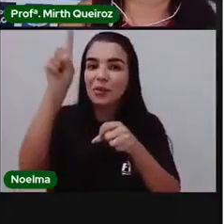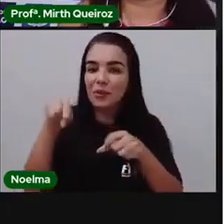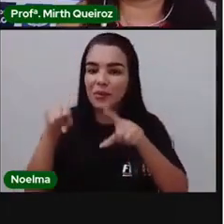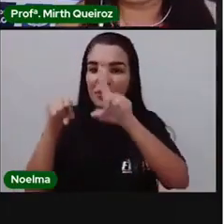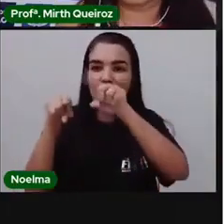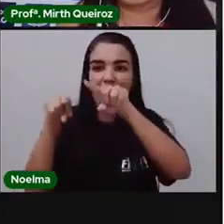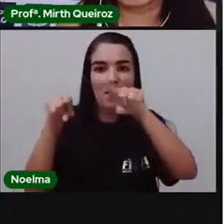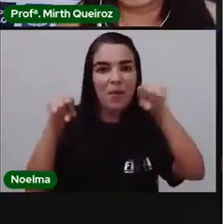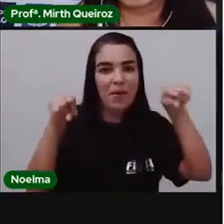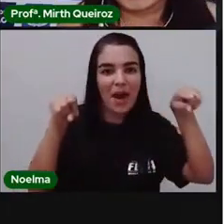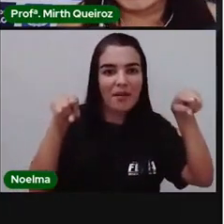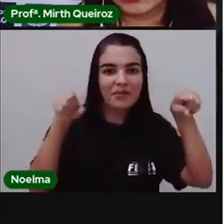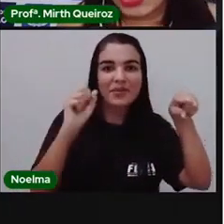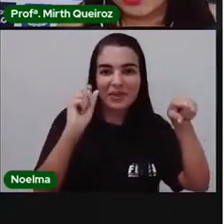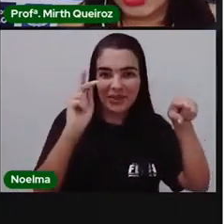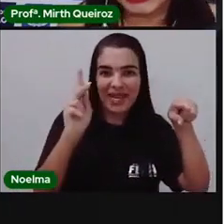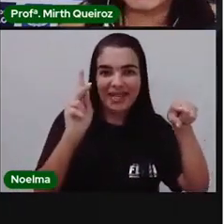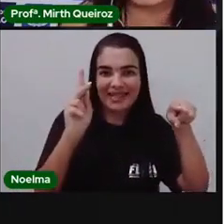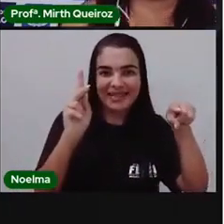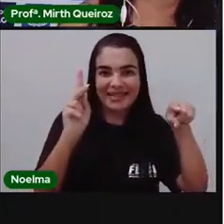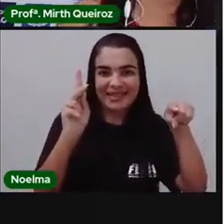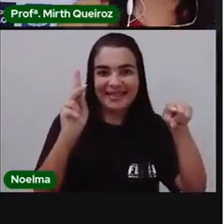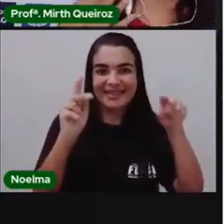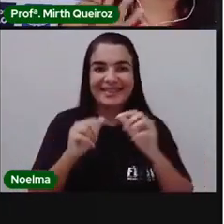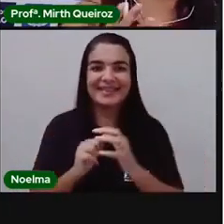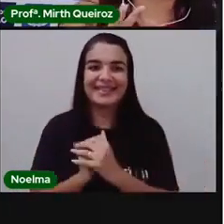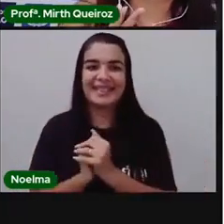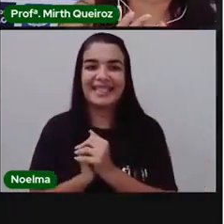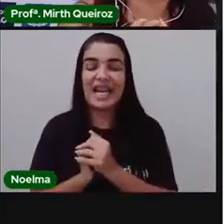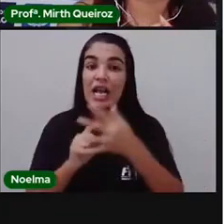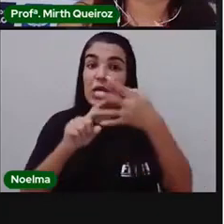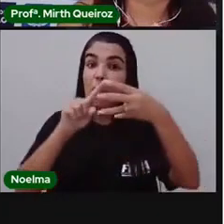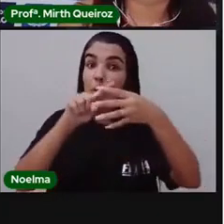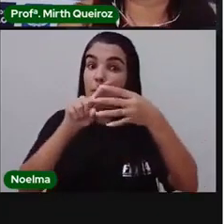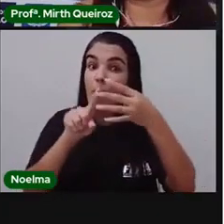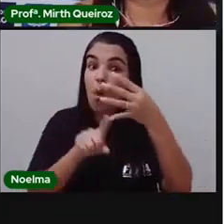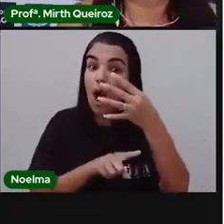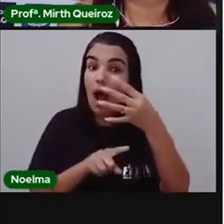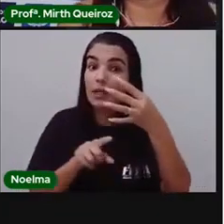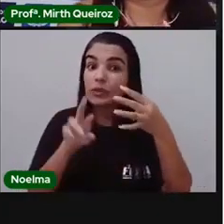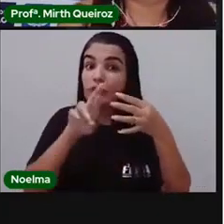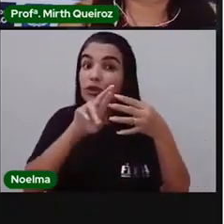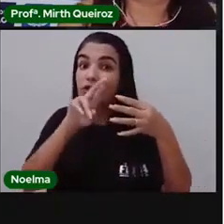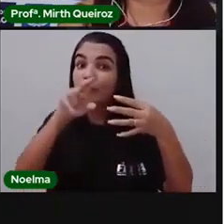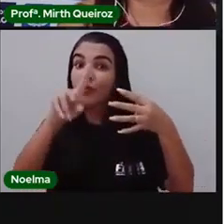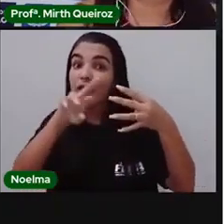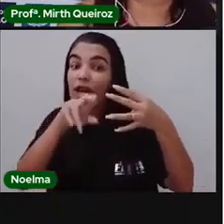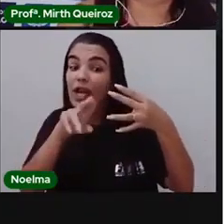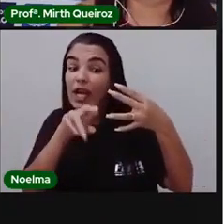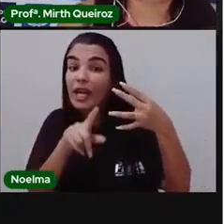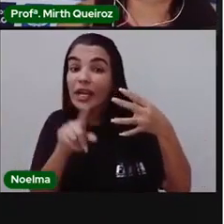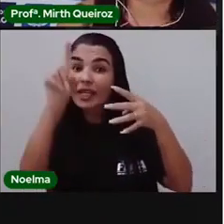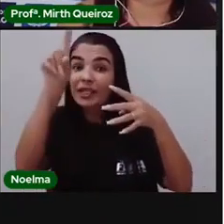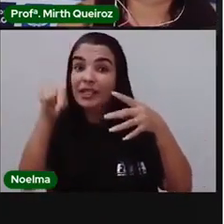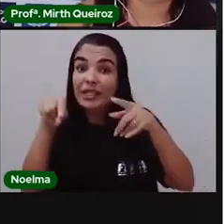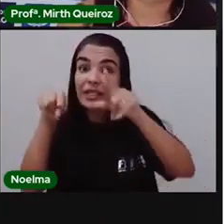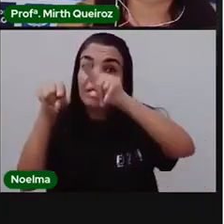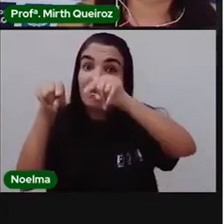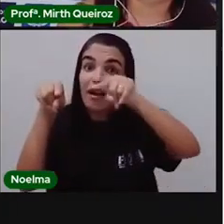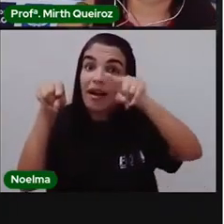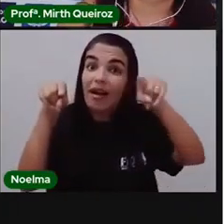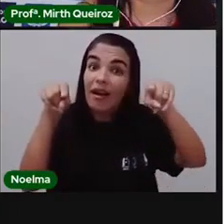vocês, vai apresentar pra vocês quatro tipos de gráficos. Esses quatro tipos de gráficos estão contendo essas